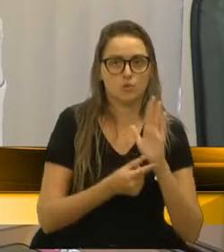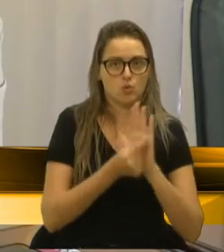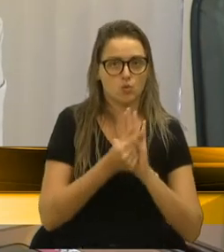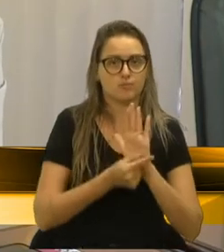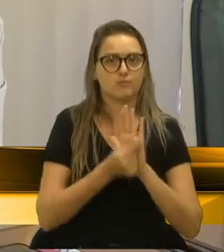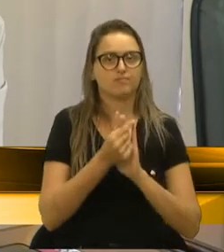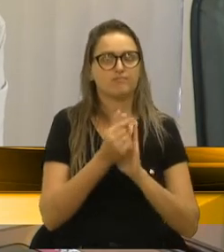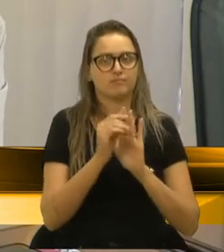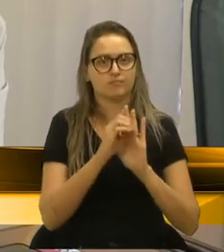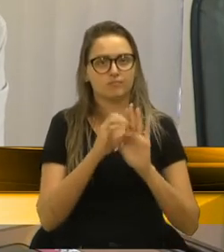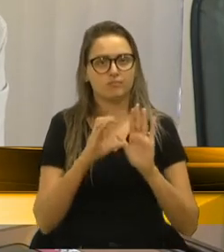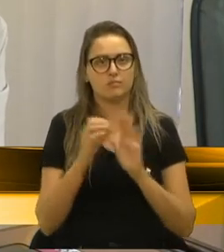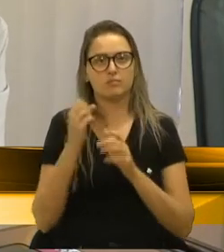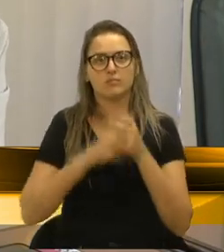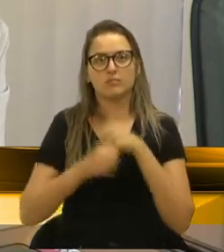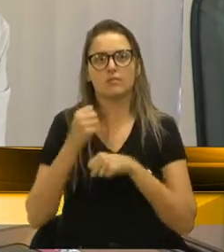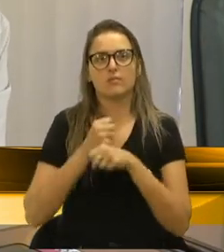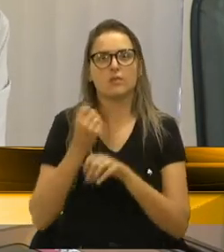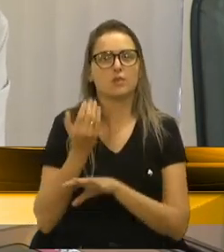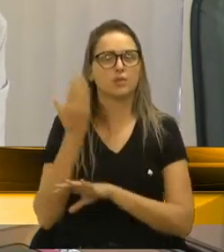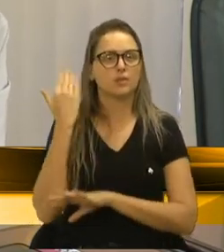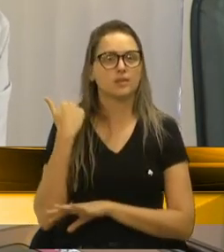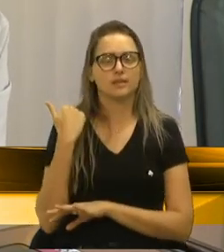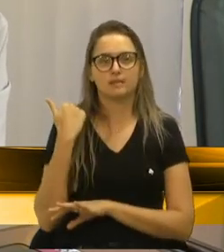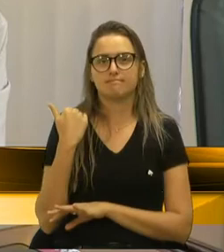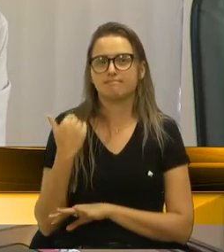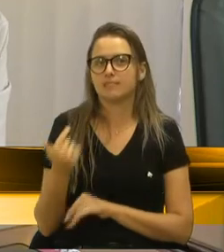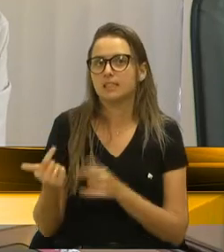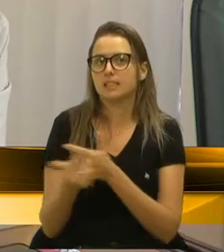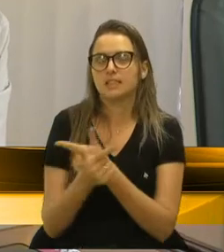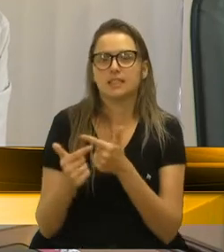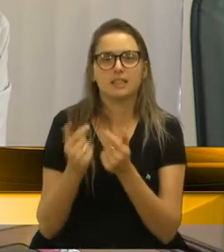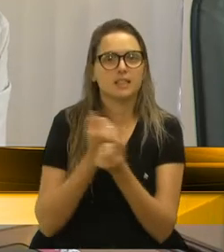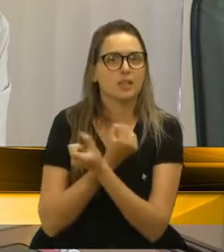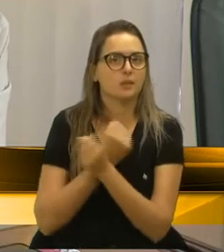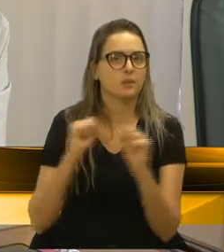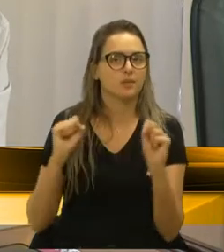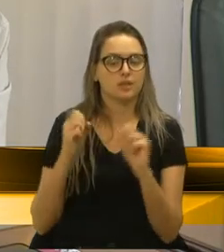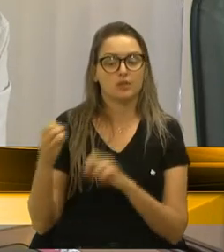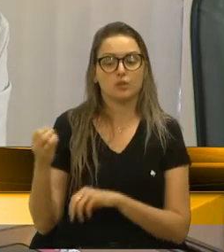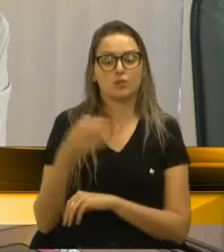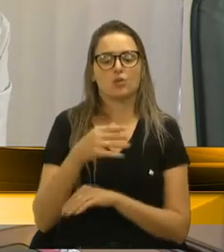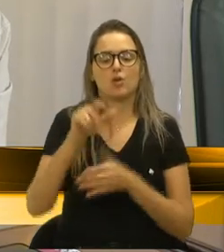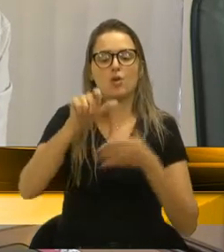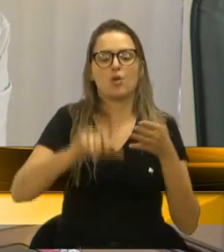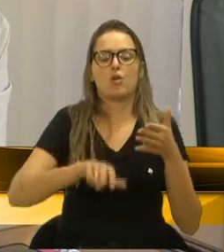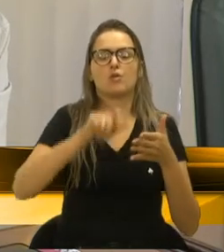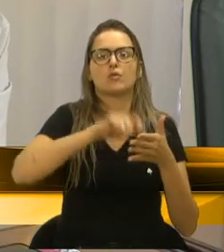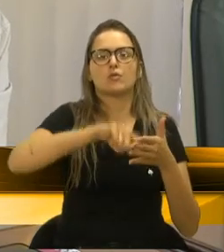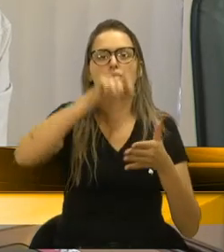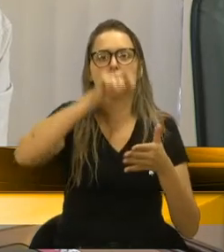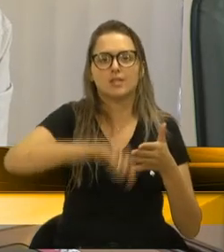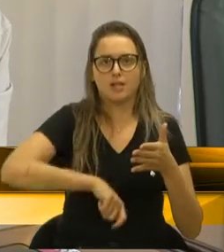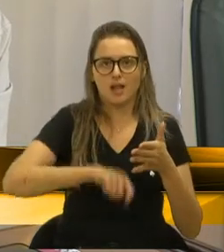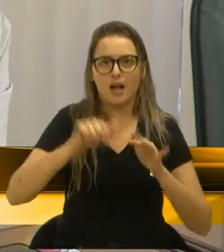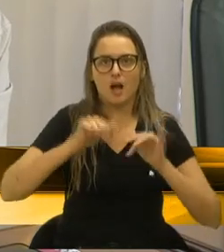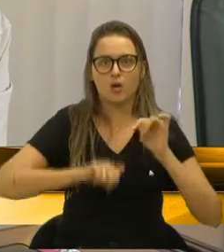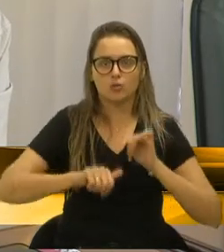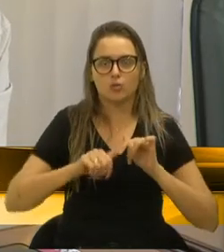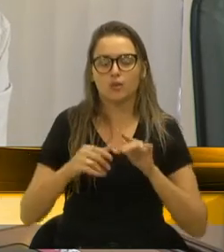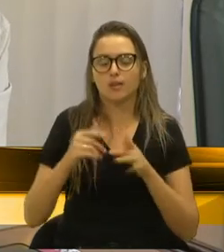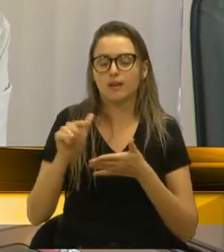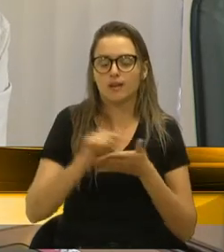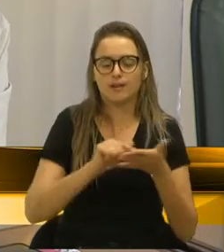passado, ele impede que novos autores e que a cultura, literatura, se